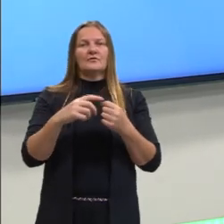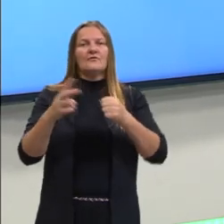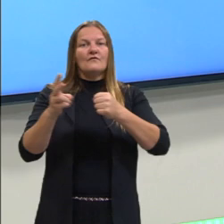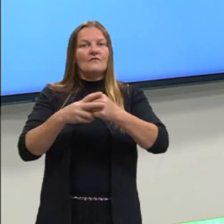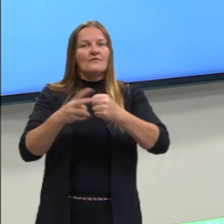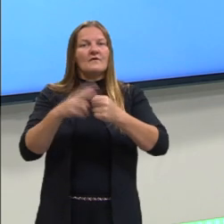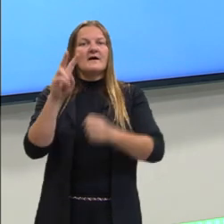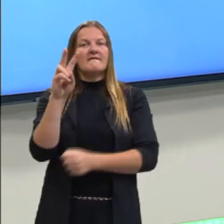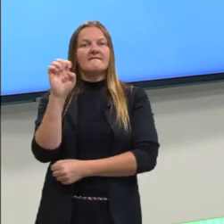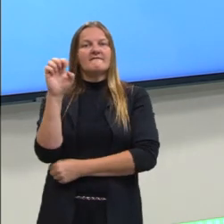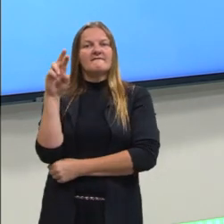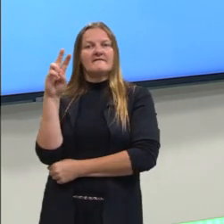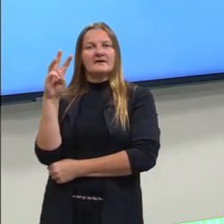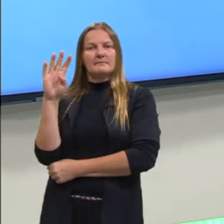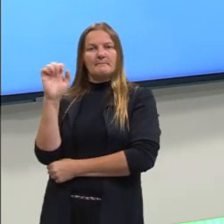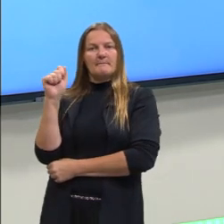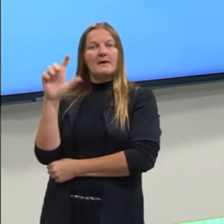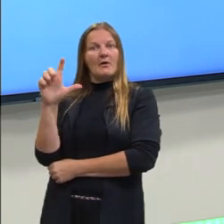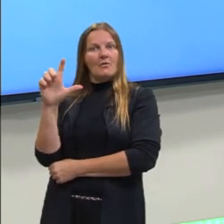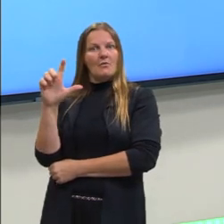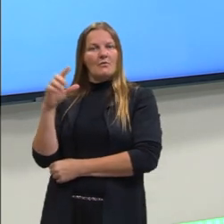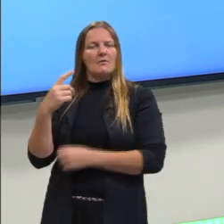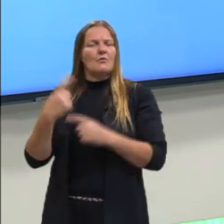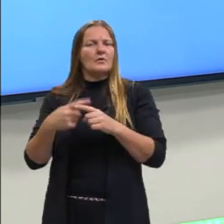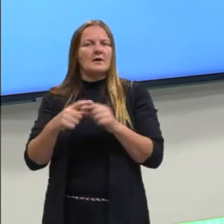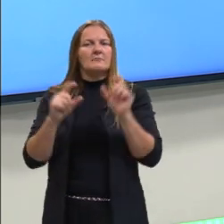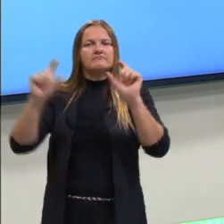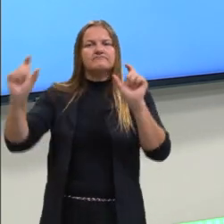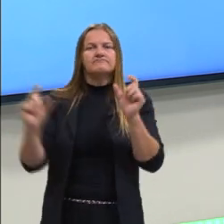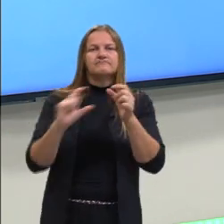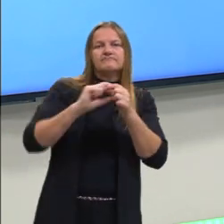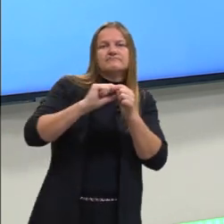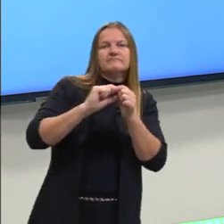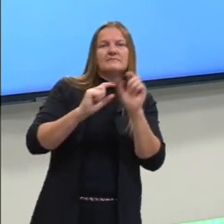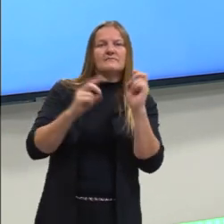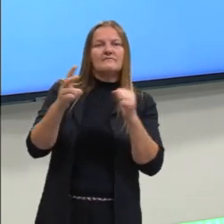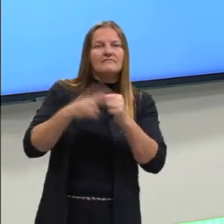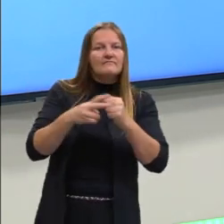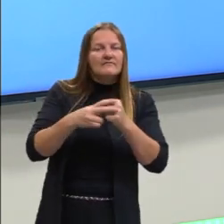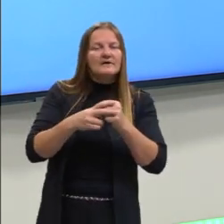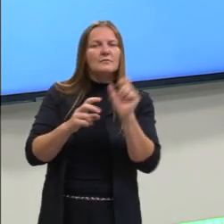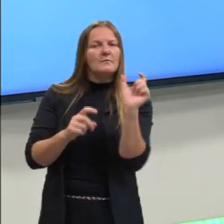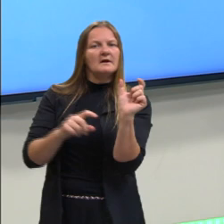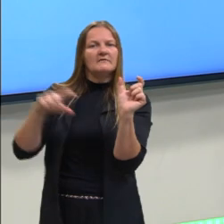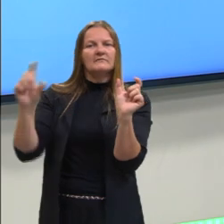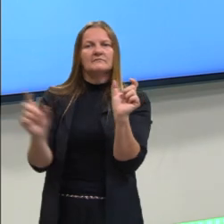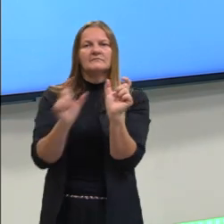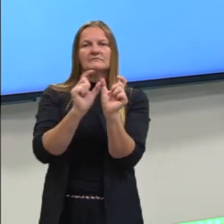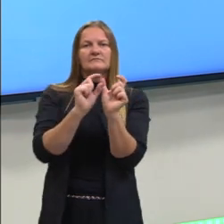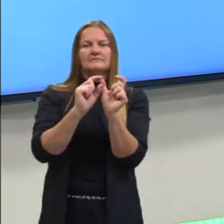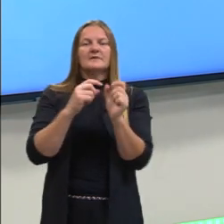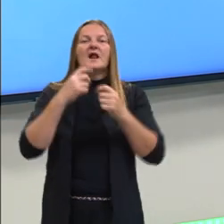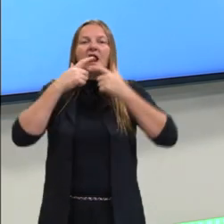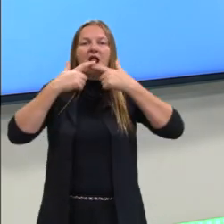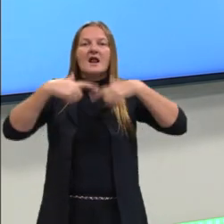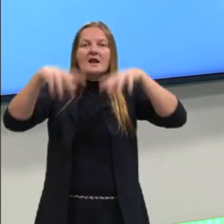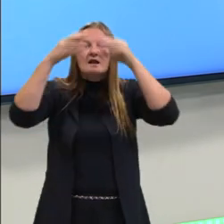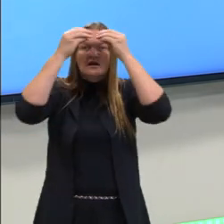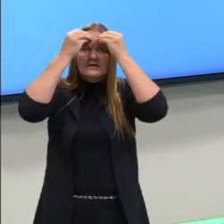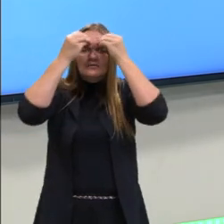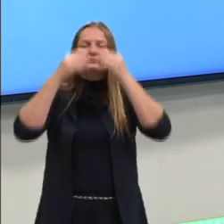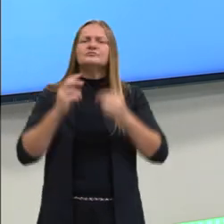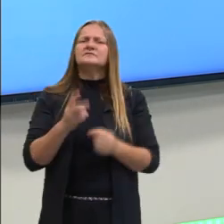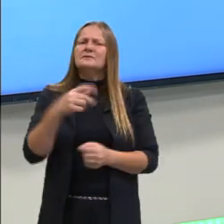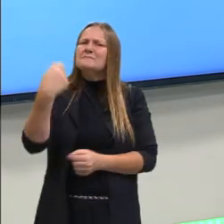normalmente vem a parte do verbo, da palavra, então a linguagem verbal ela precisa,